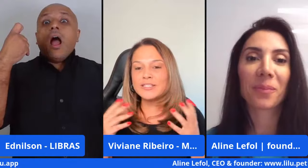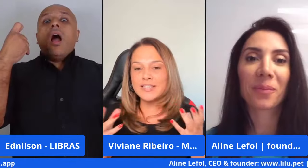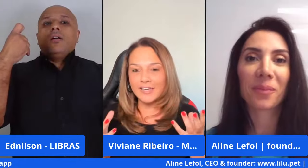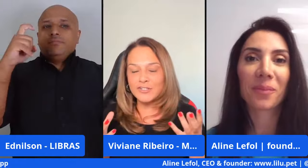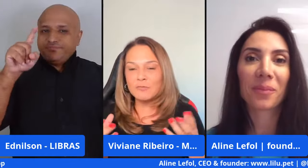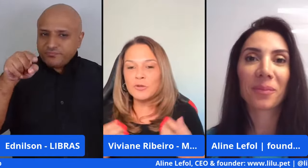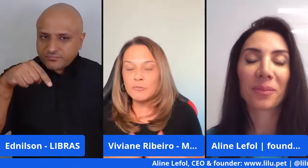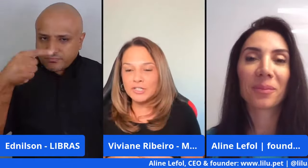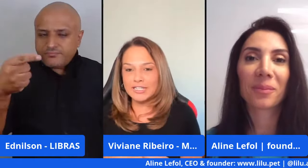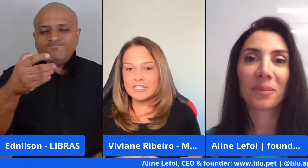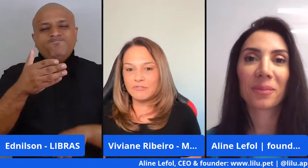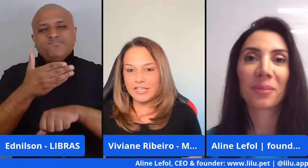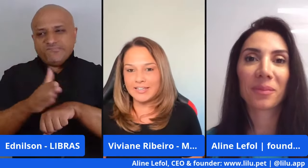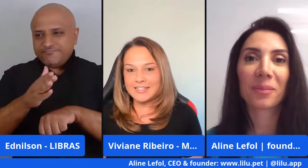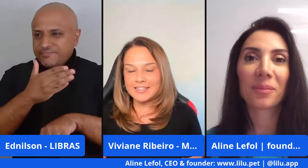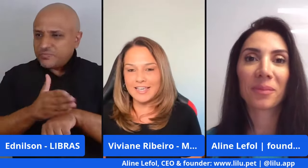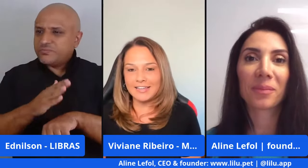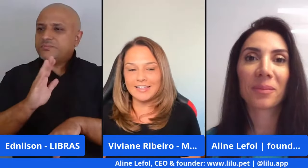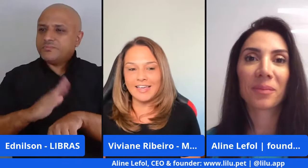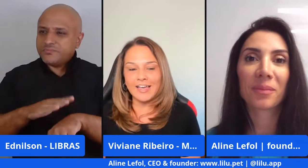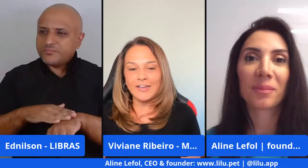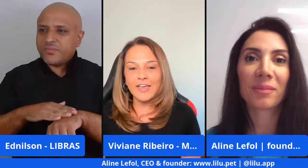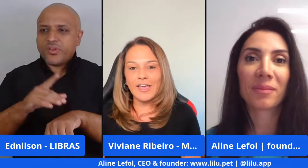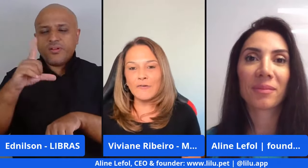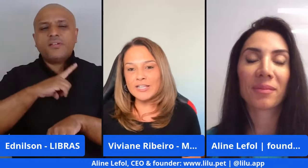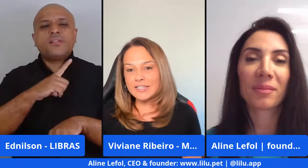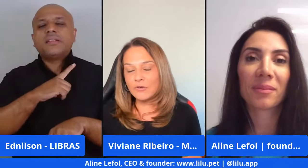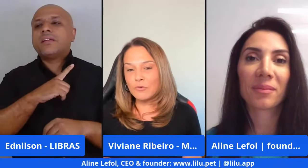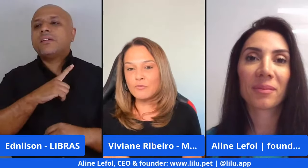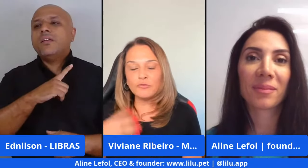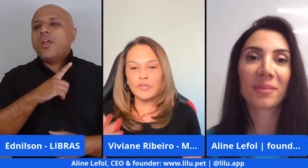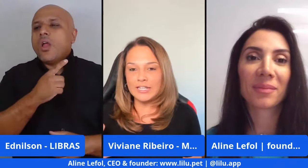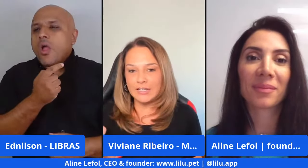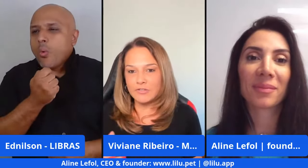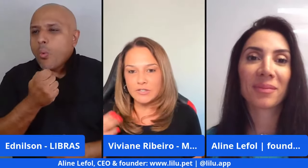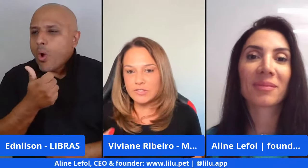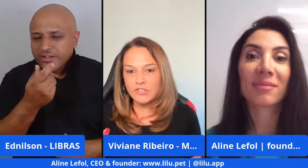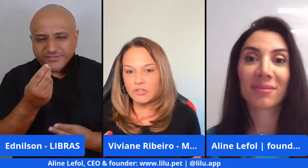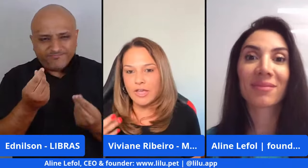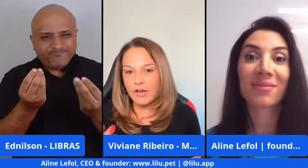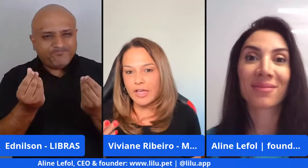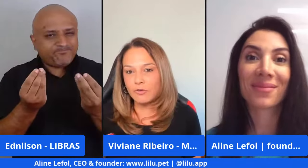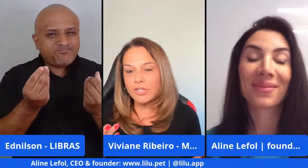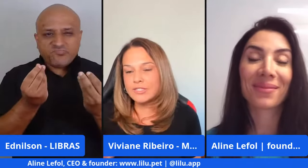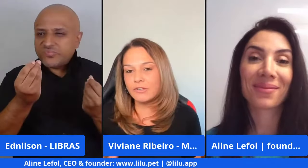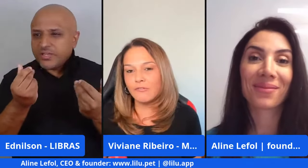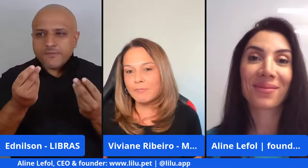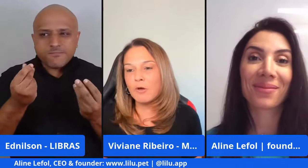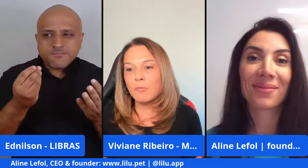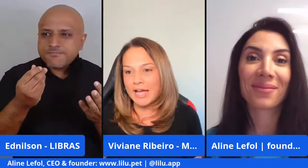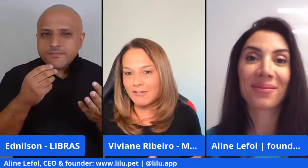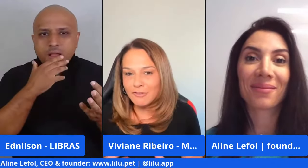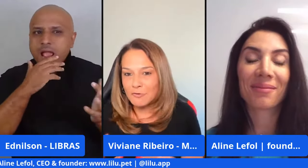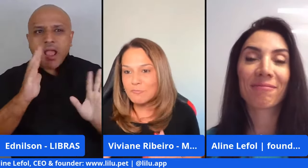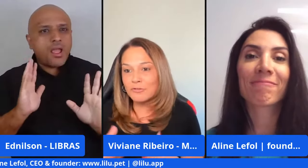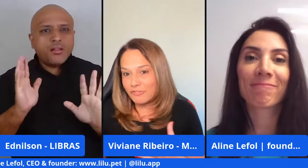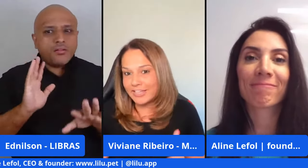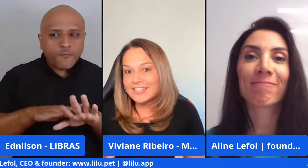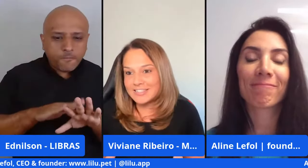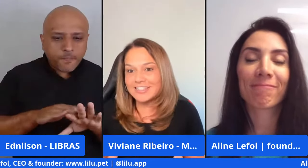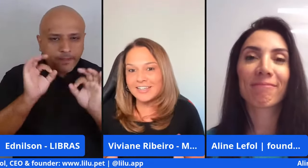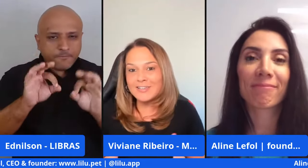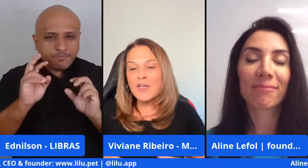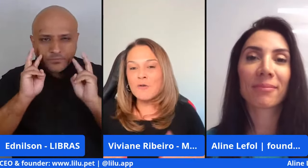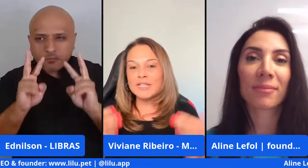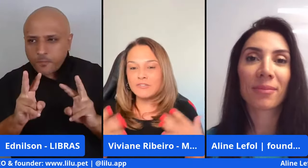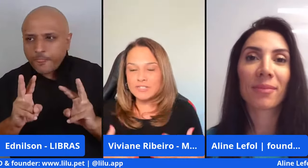Tem um ensaio que, por muitas vezes, é até, é quase que um feeling, é um sentido, é algo que, assim, não é palpável, por